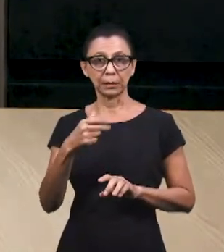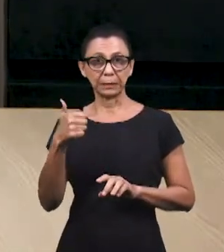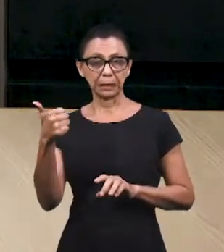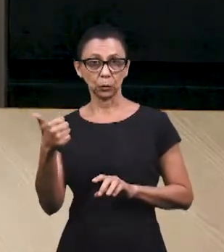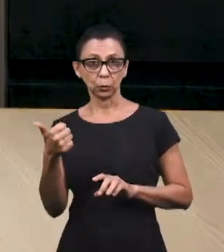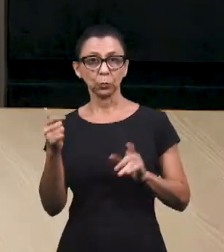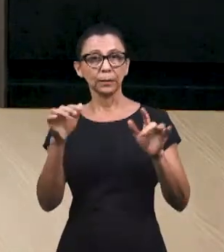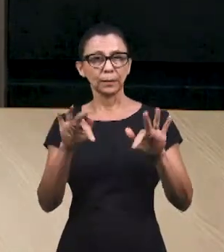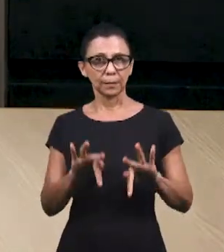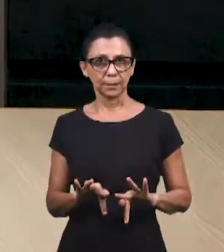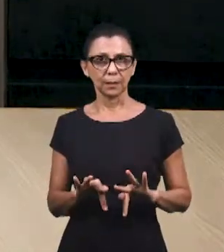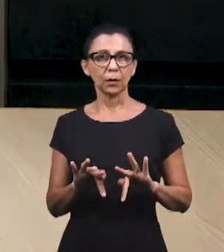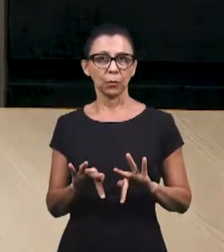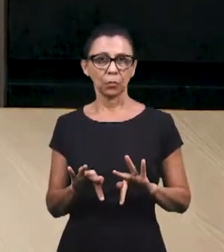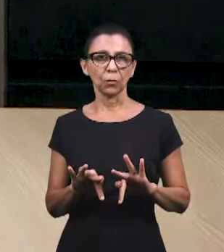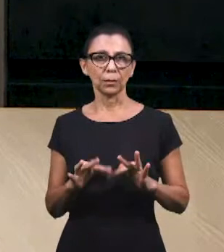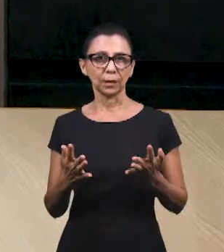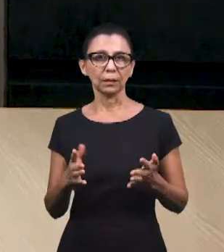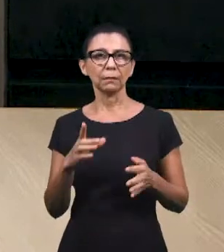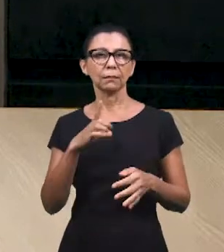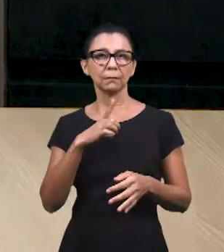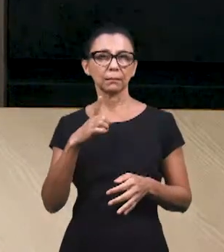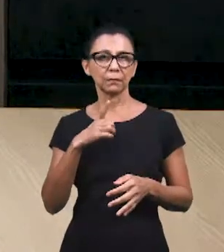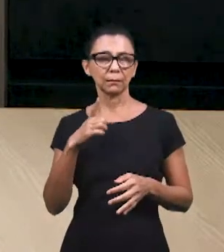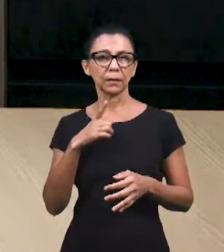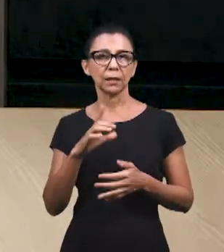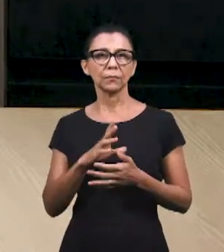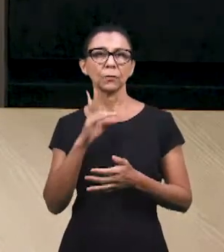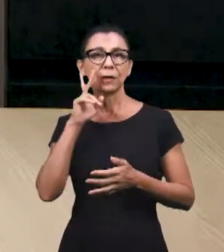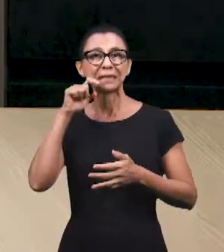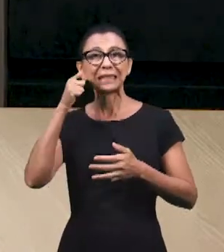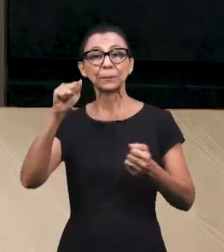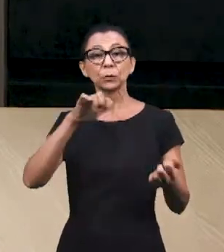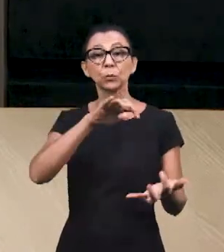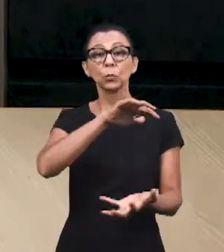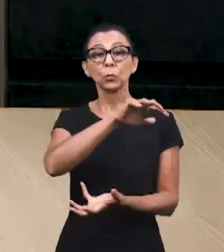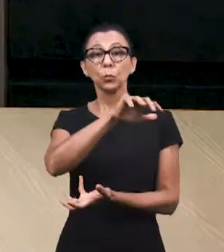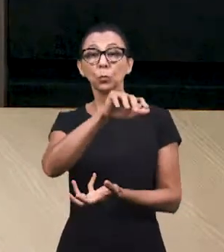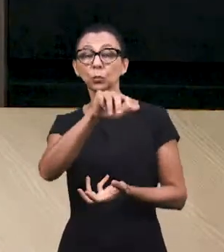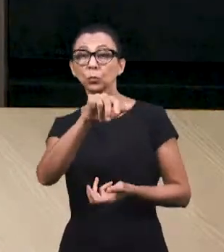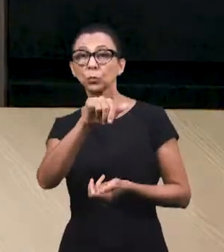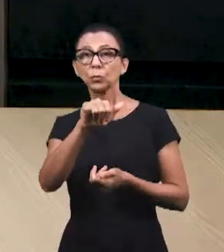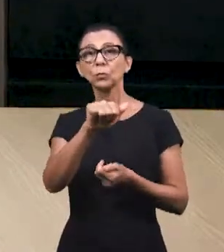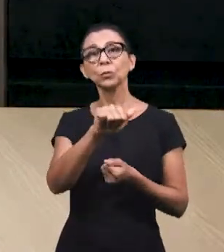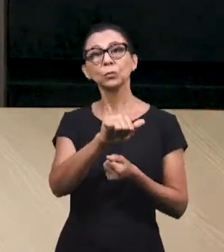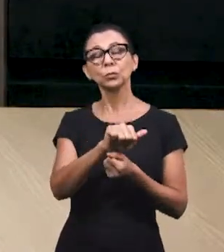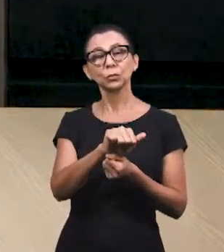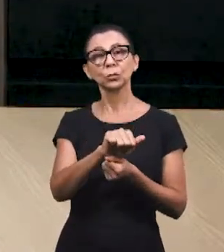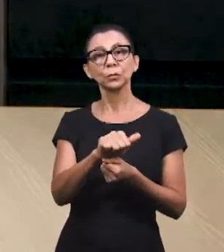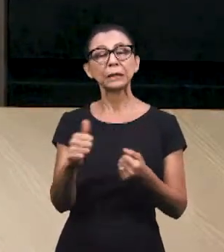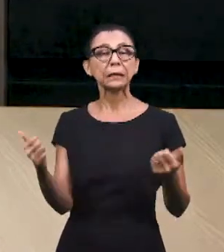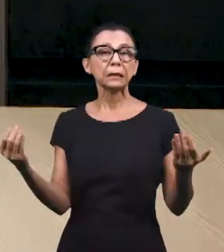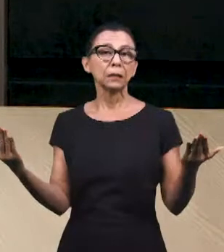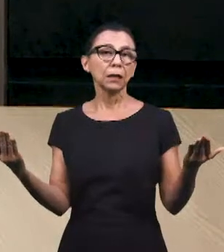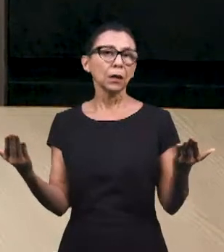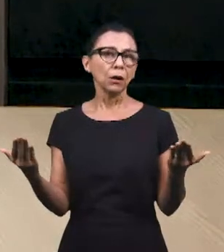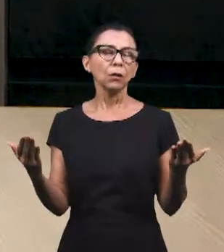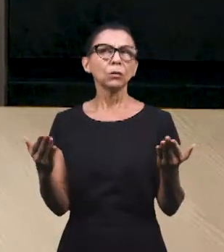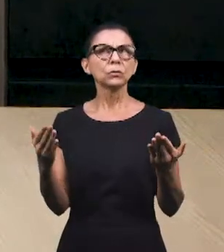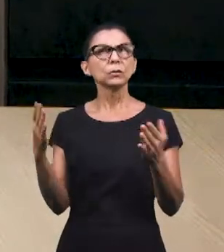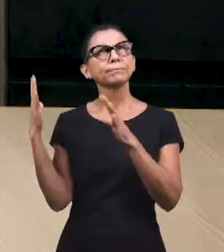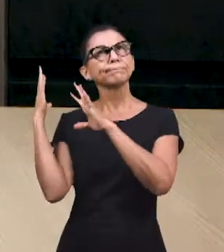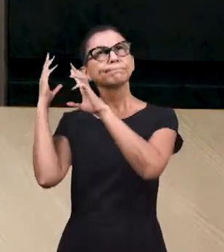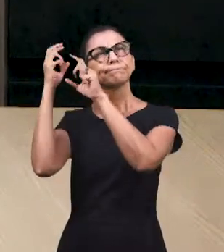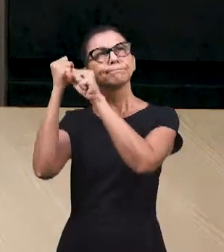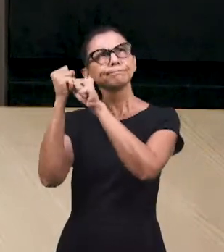participação da Ceia Mundial. E isso, naturalmente, nos trouxe esse assunto à nossa memória.